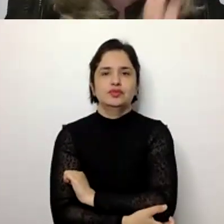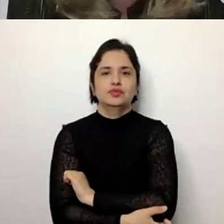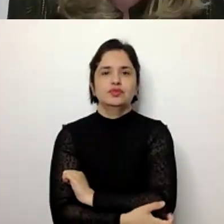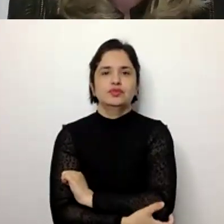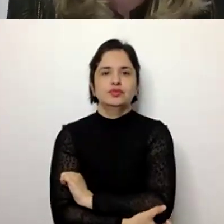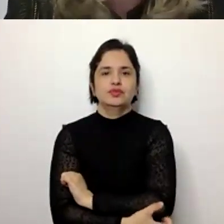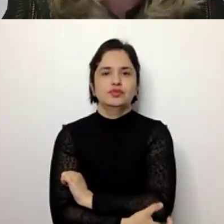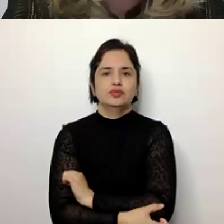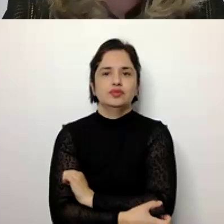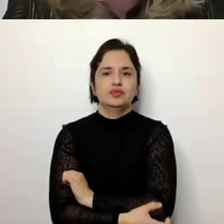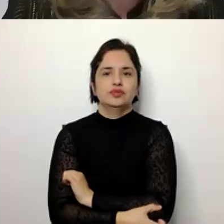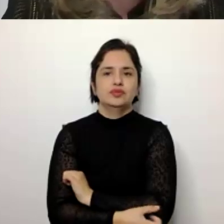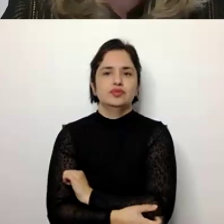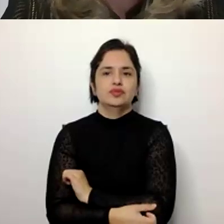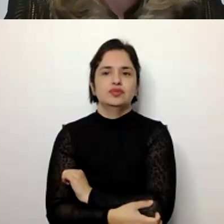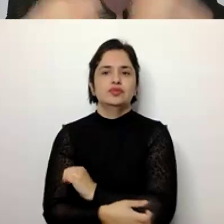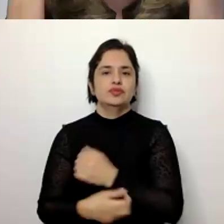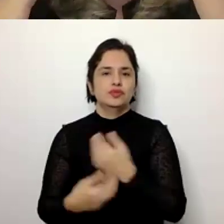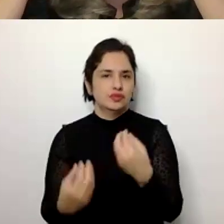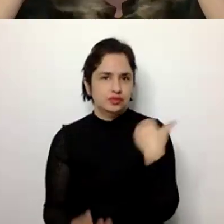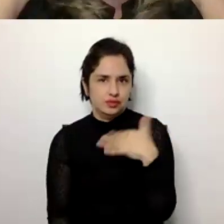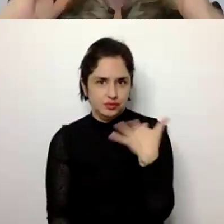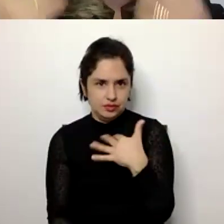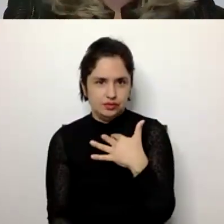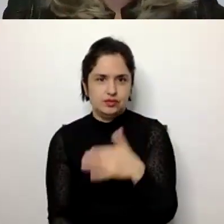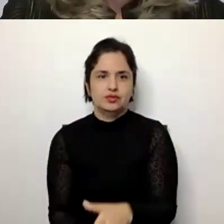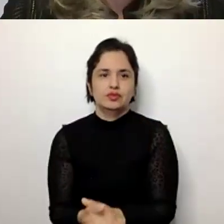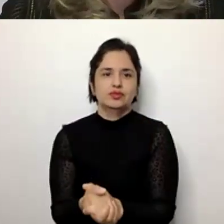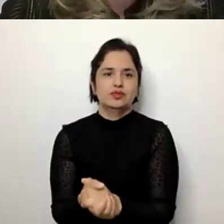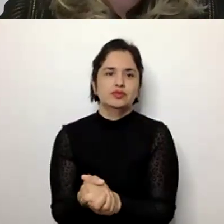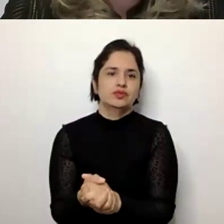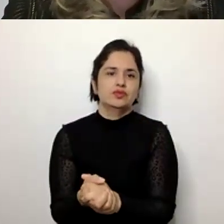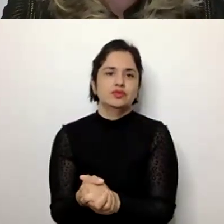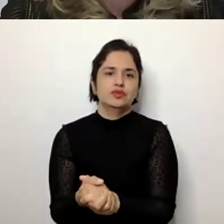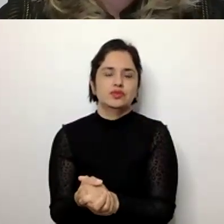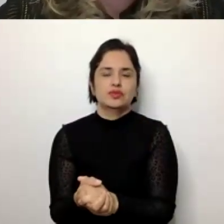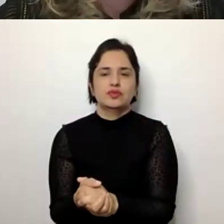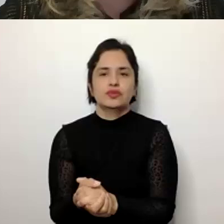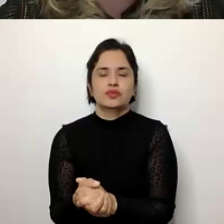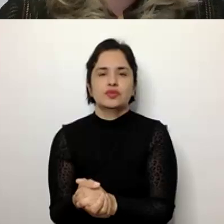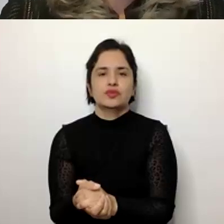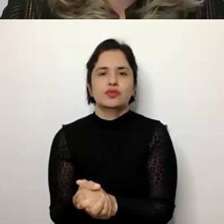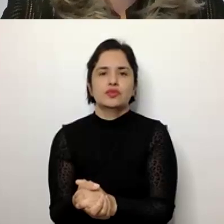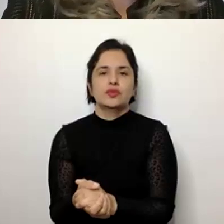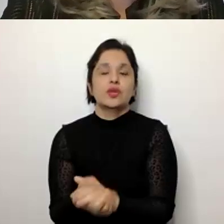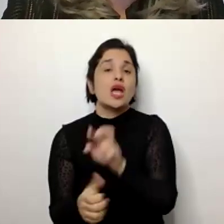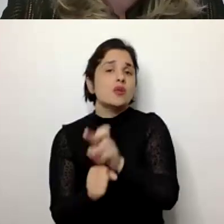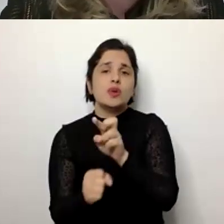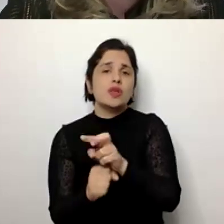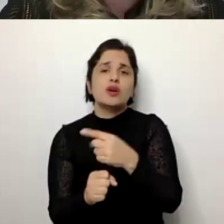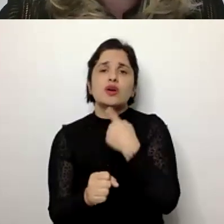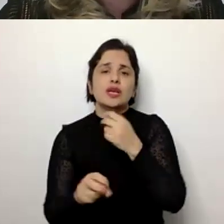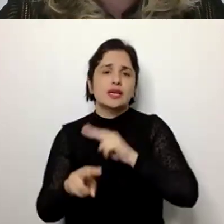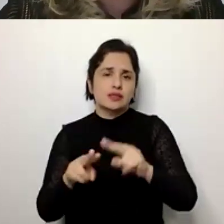desenvolvimento, agora já como idoso, o que é importante nós atuarmos? Qual é a atuação do pedagogo? Então, uma